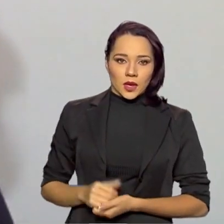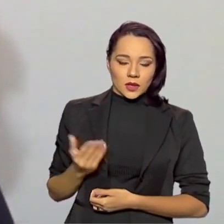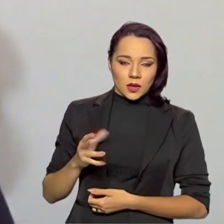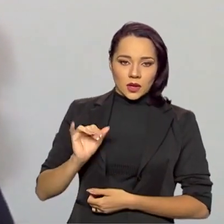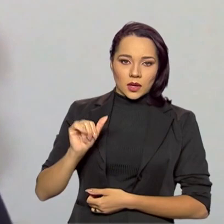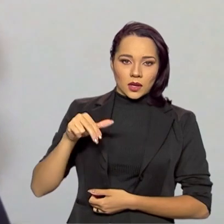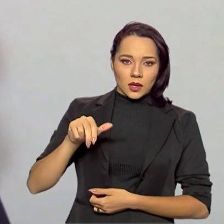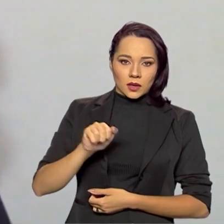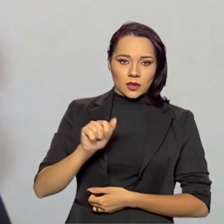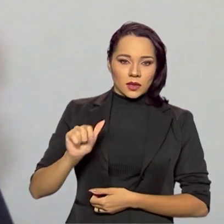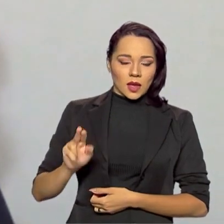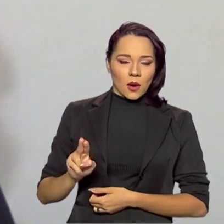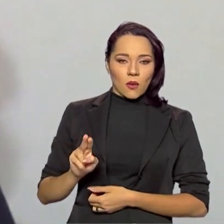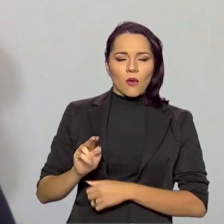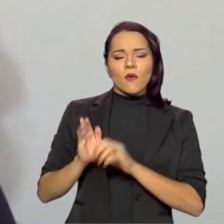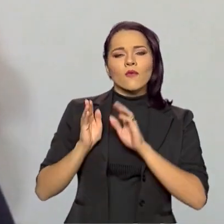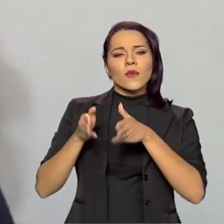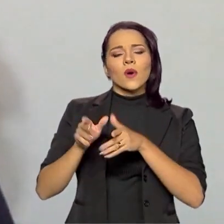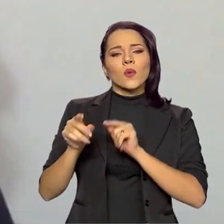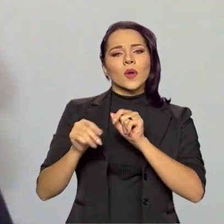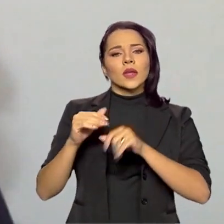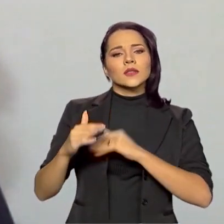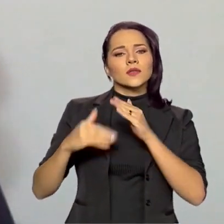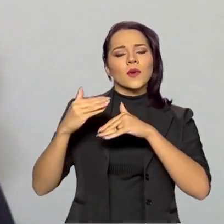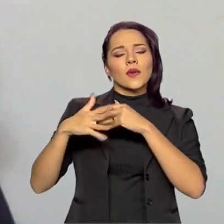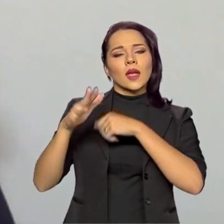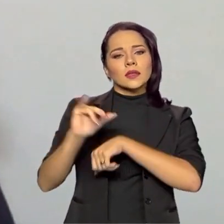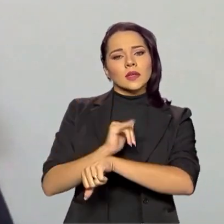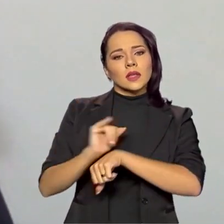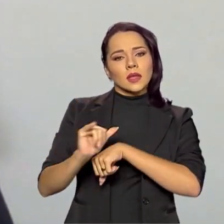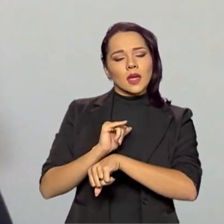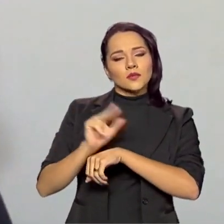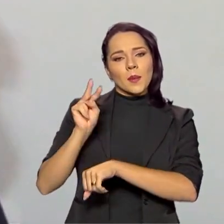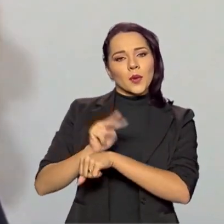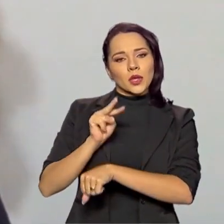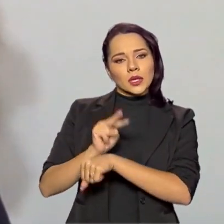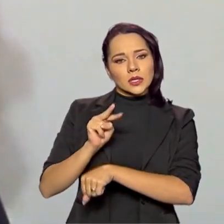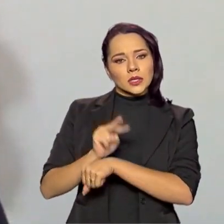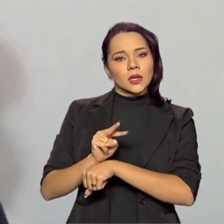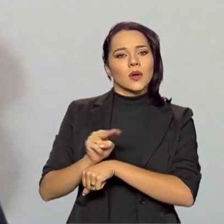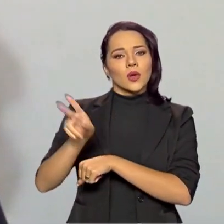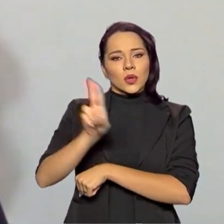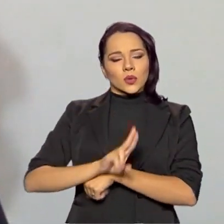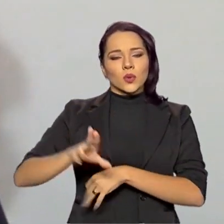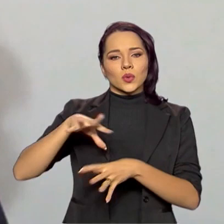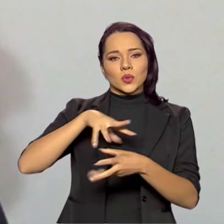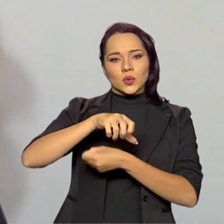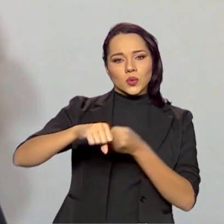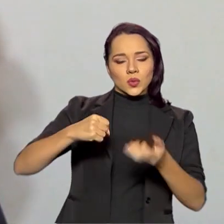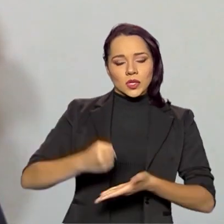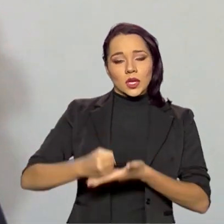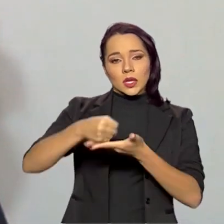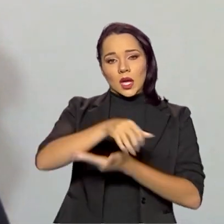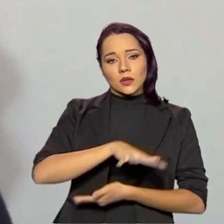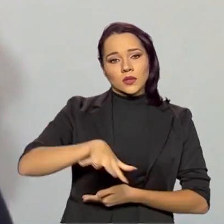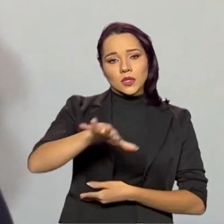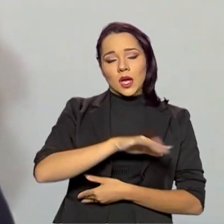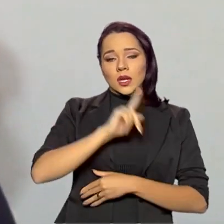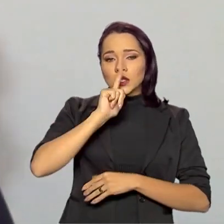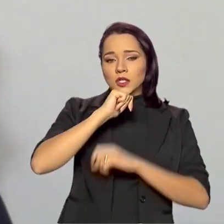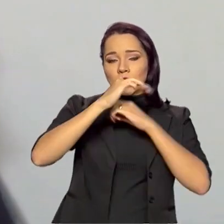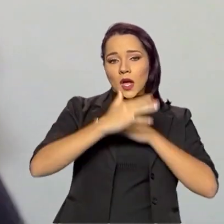principalmente a desenvolver estratégias para a conservação e o uso sustentável de áreas úmidas